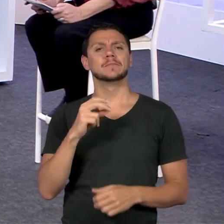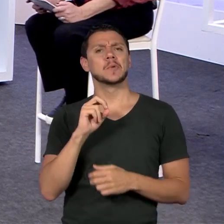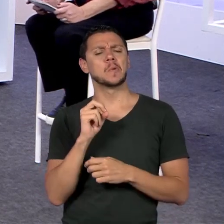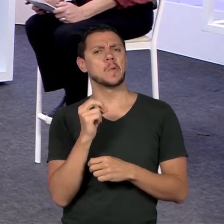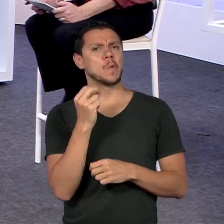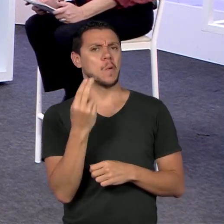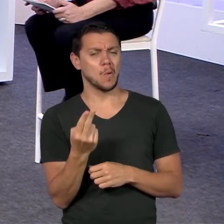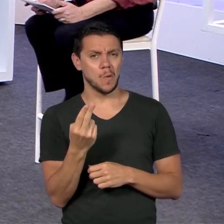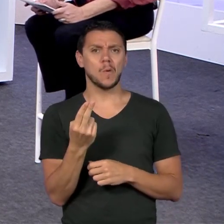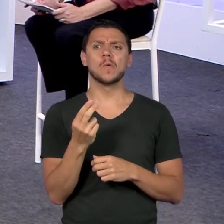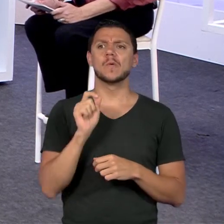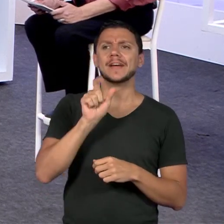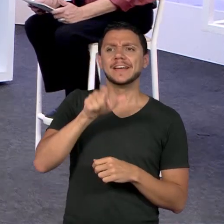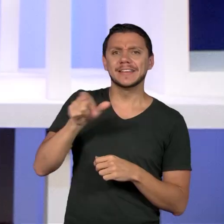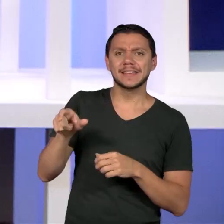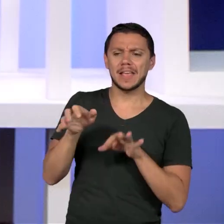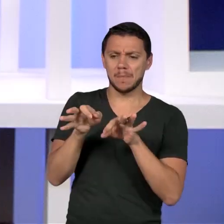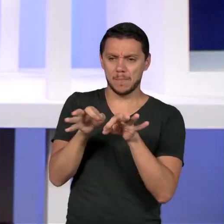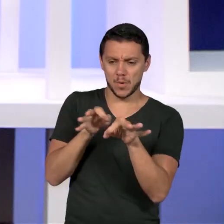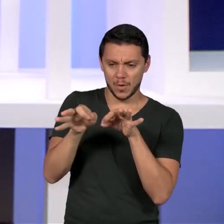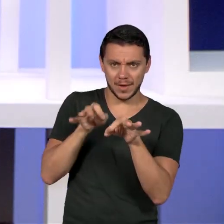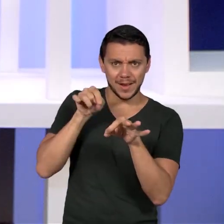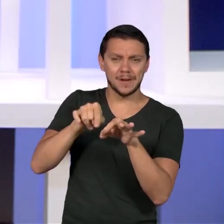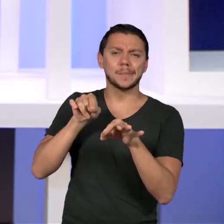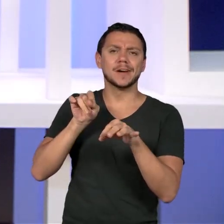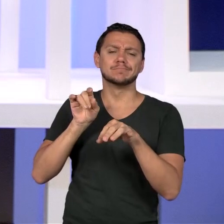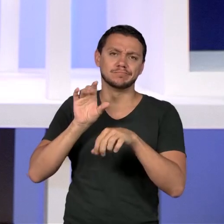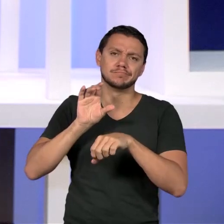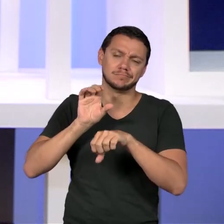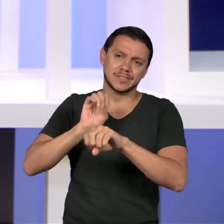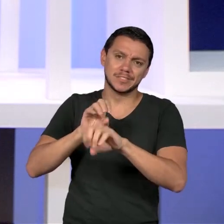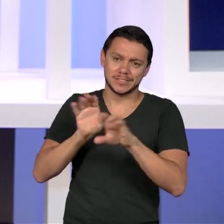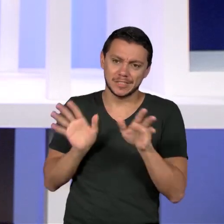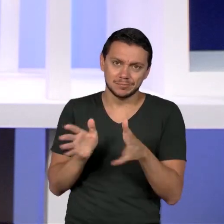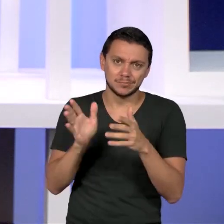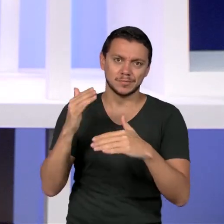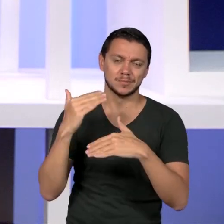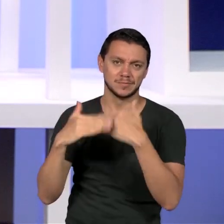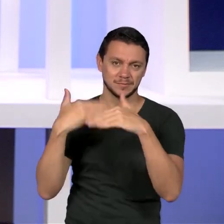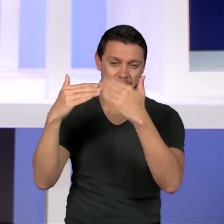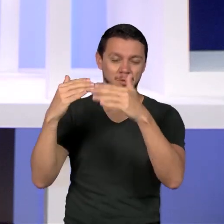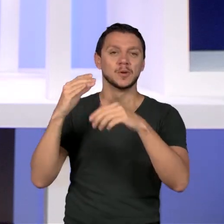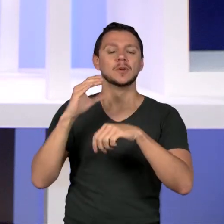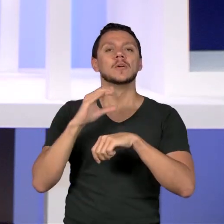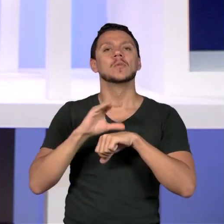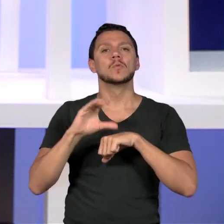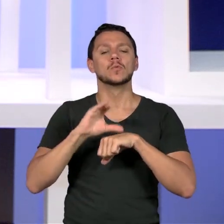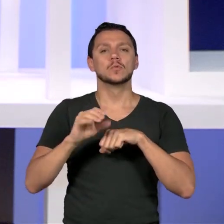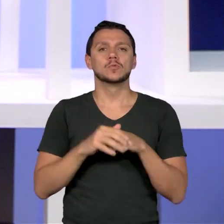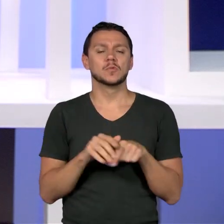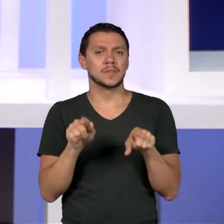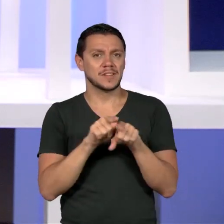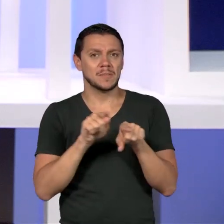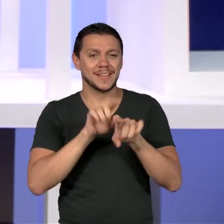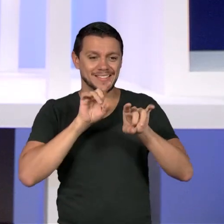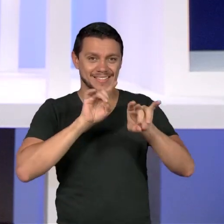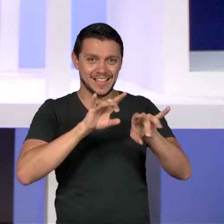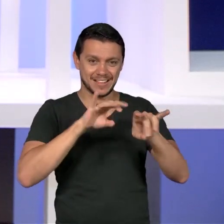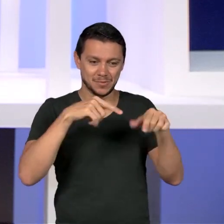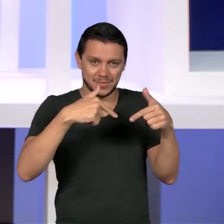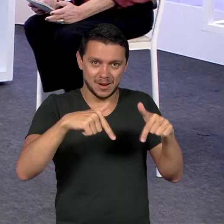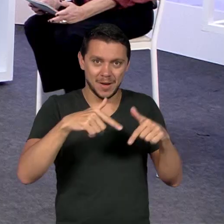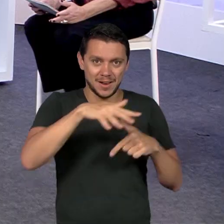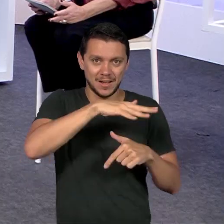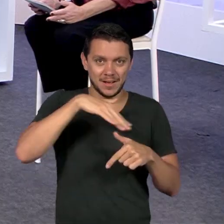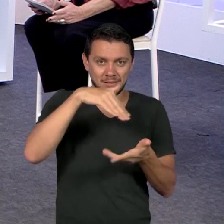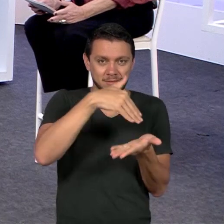formadores de programas, de um modo geral, quando acontecem fora da escola, ou mesmo os técnicos das secretarias de educação,